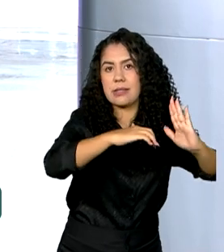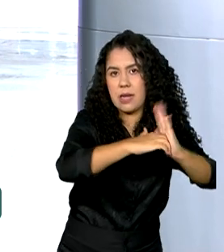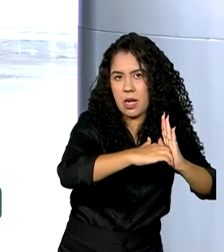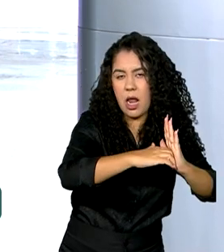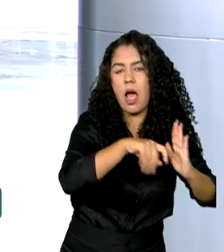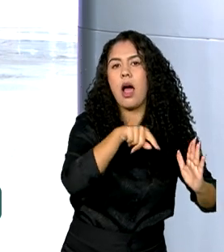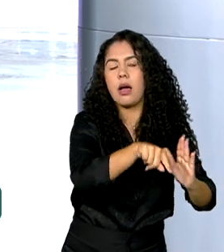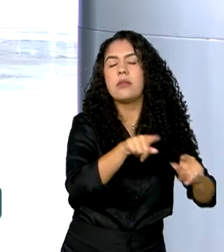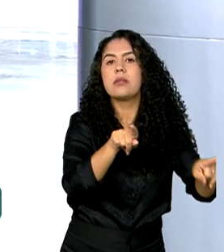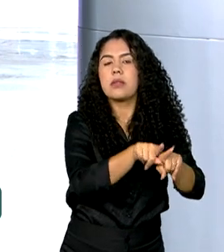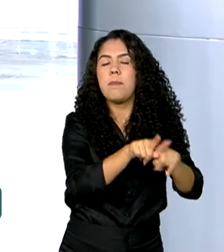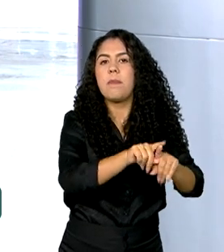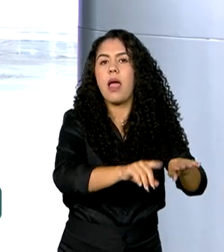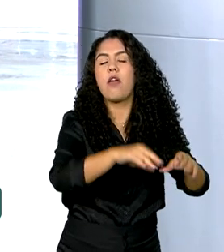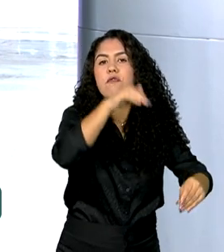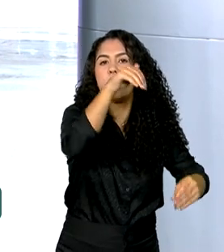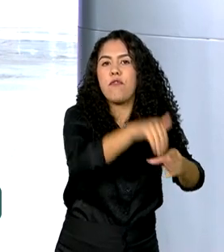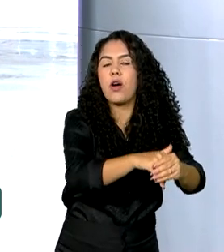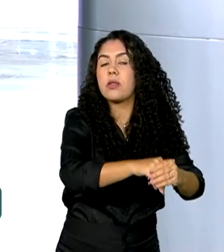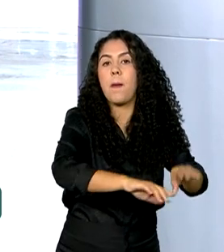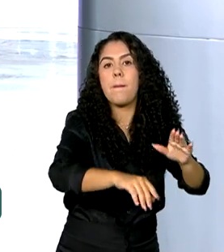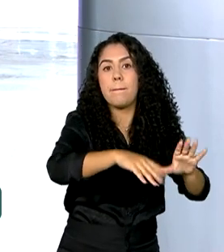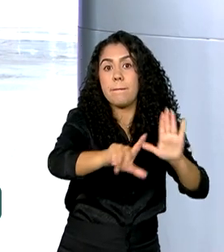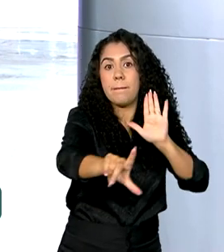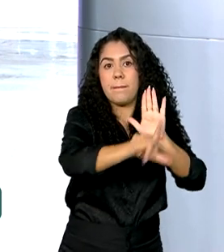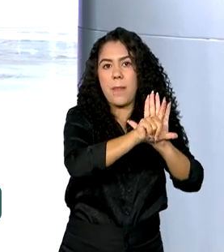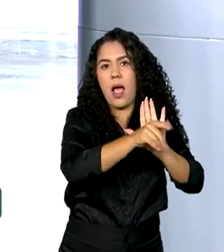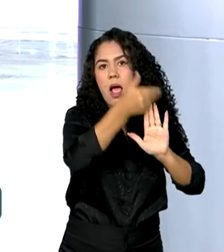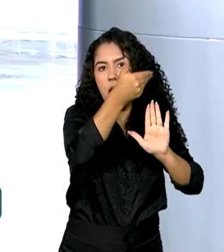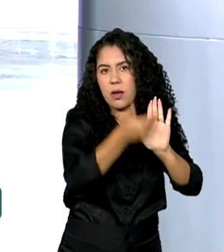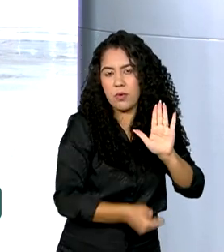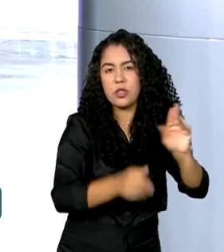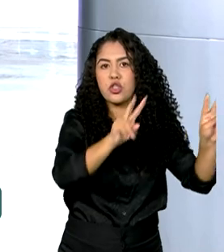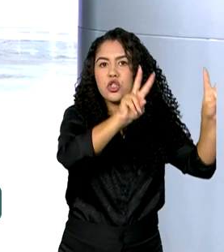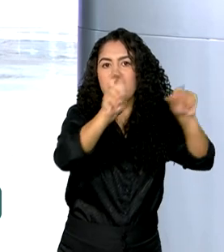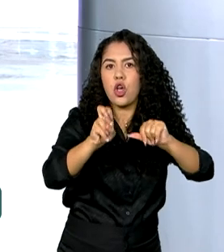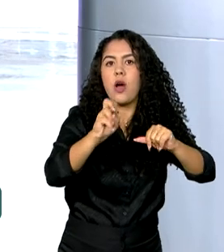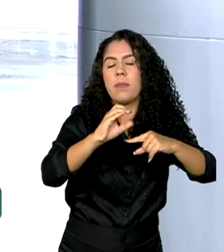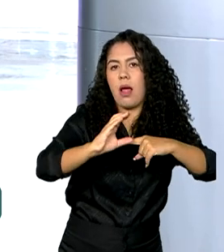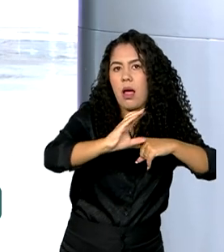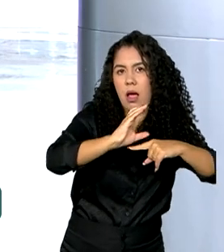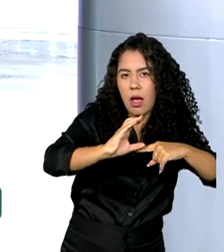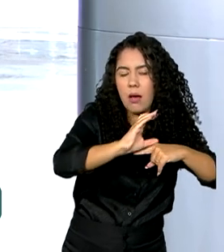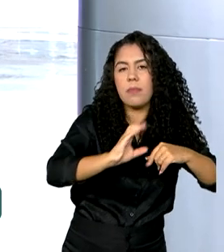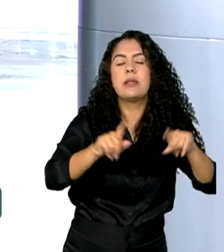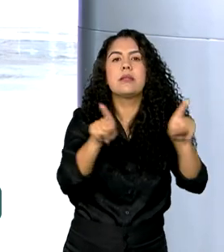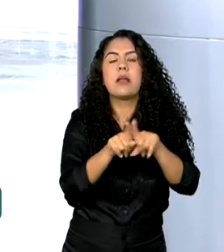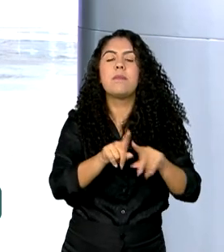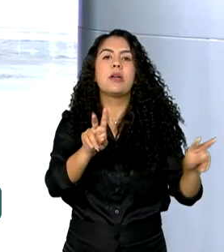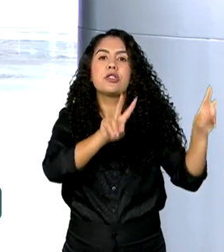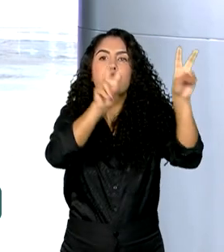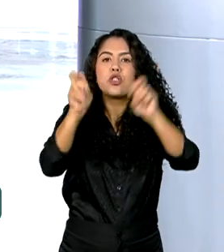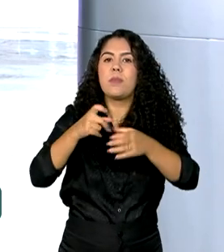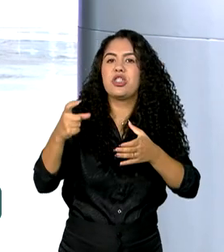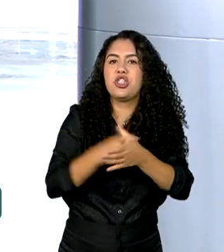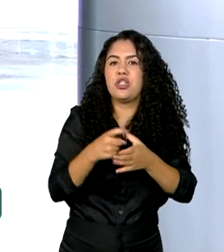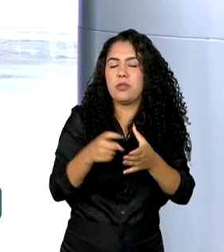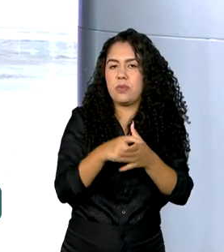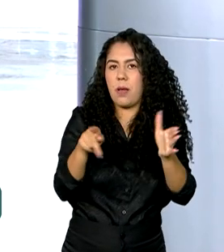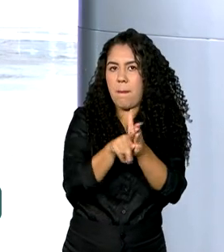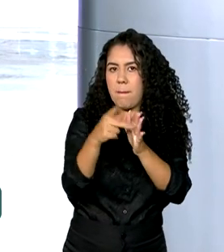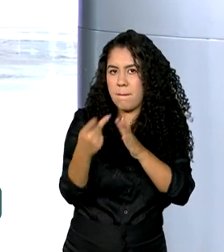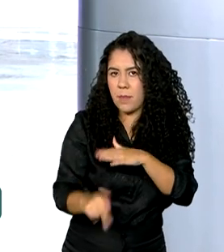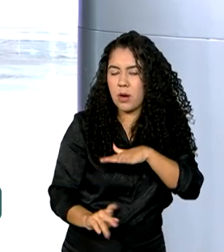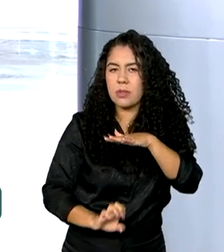marco regulatório para o mercado de carbono e discutir a renegociação das dívidas do Estado. Só para finalizar, essa semana